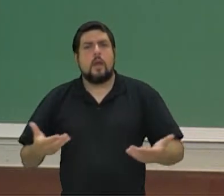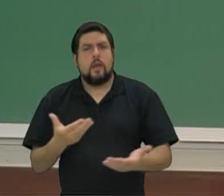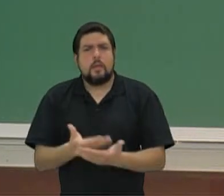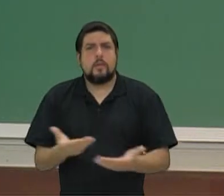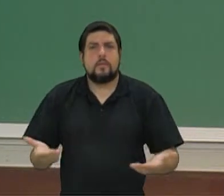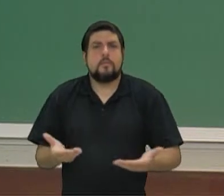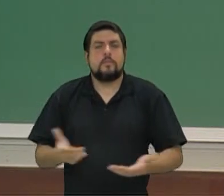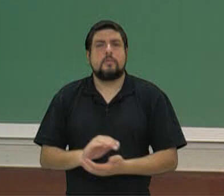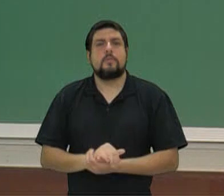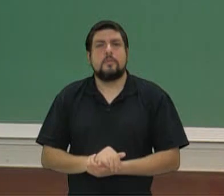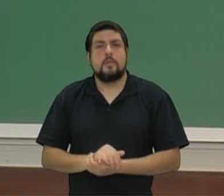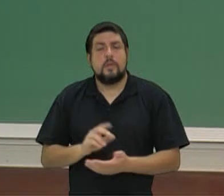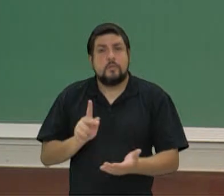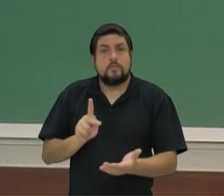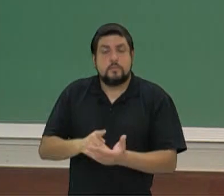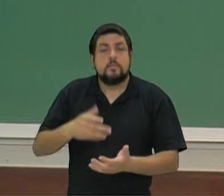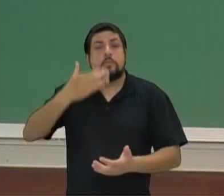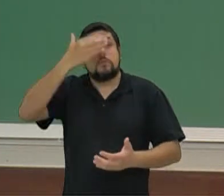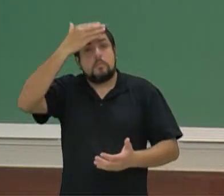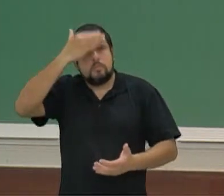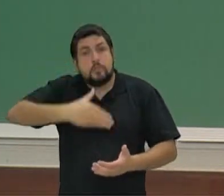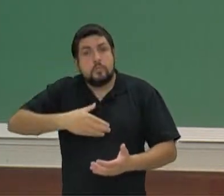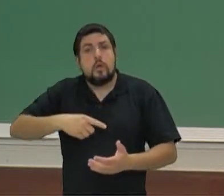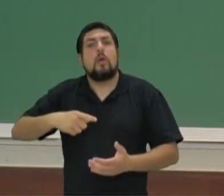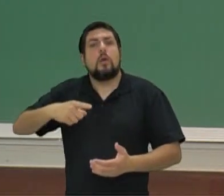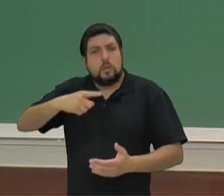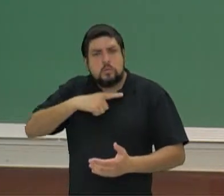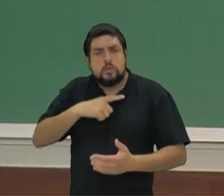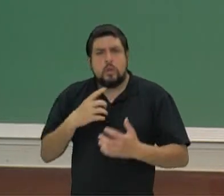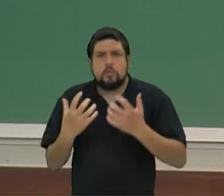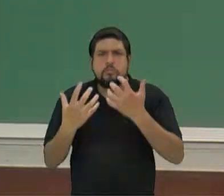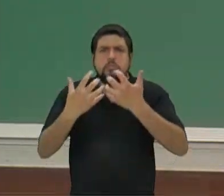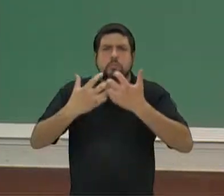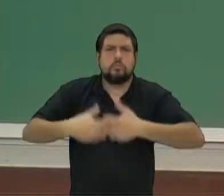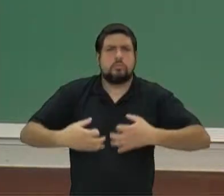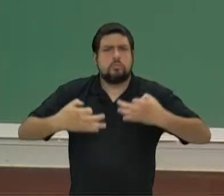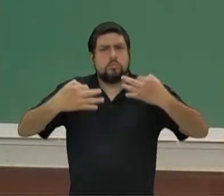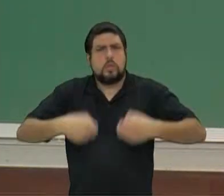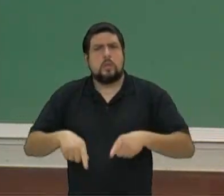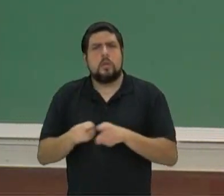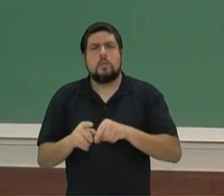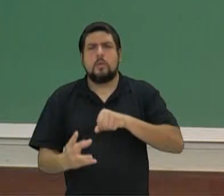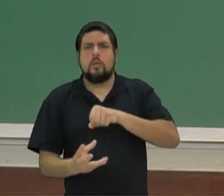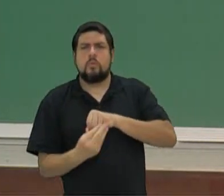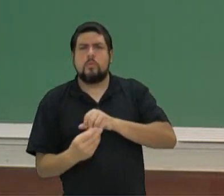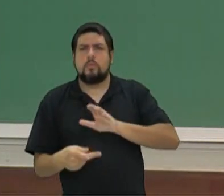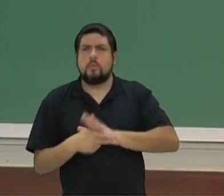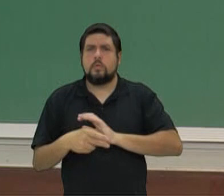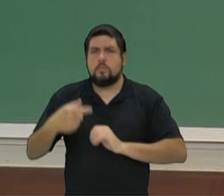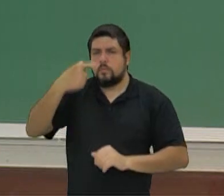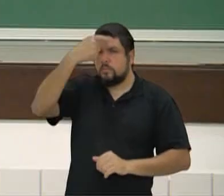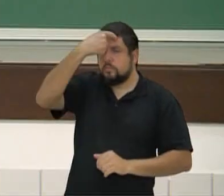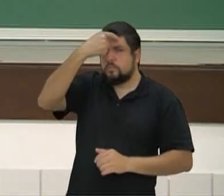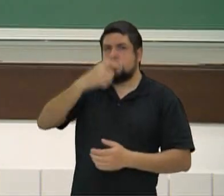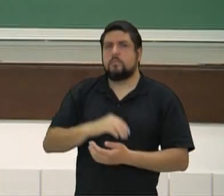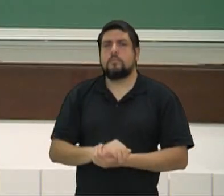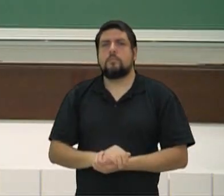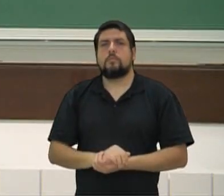comprovado, enfim, com uma eficácia e o conhecimento relacionados à mente humana. E assim surgiu Freud.